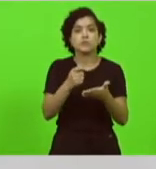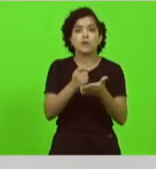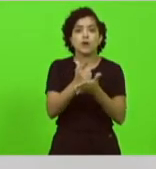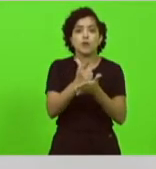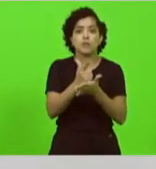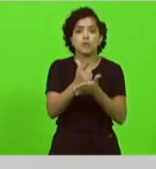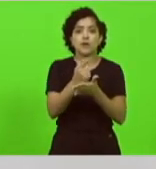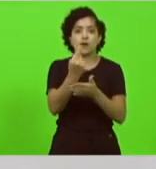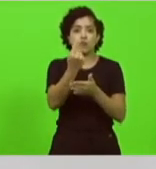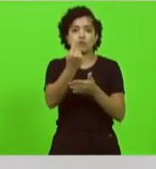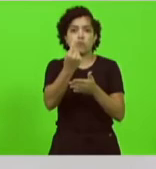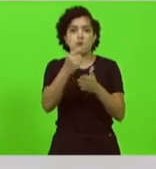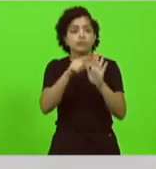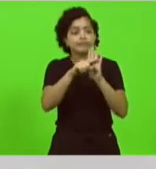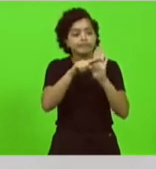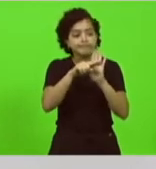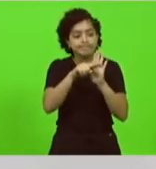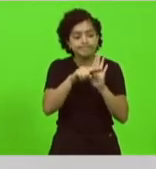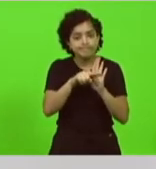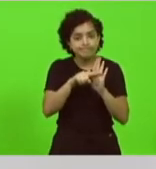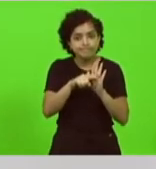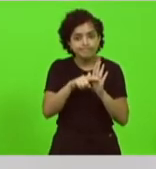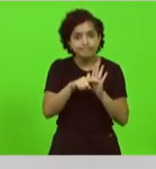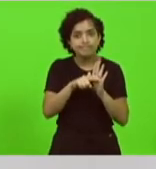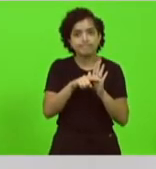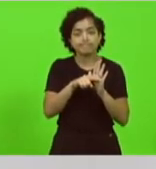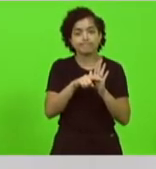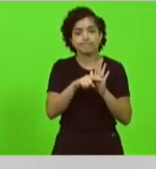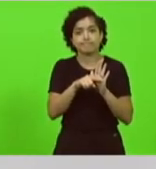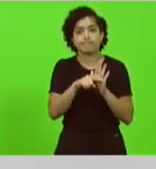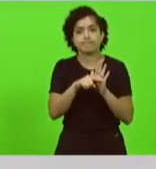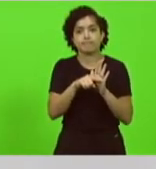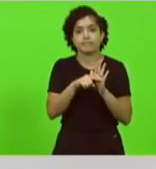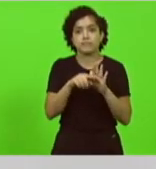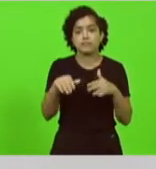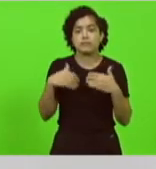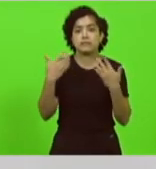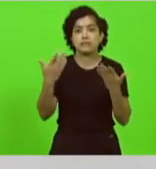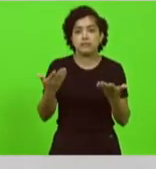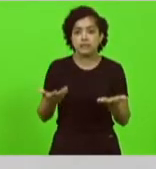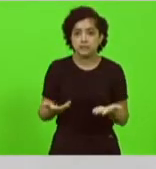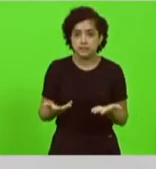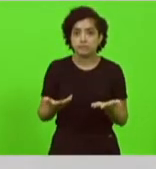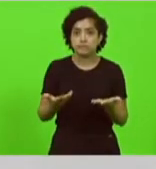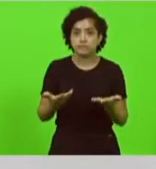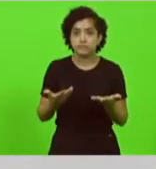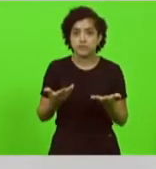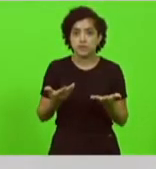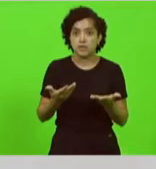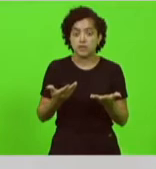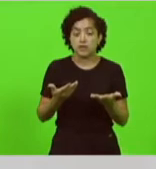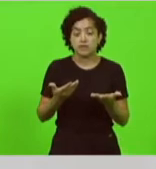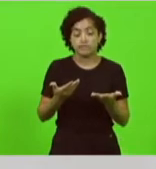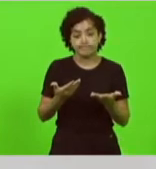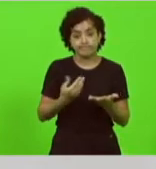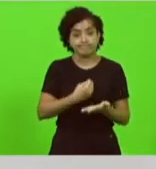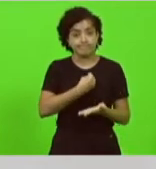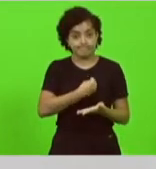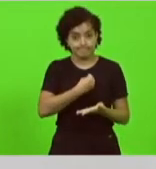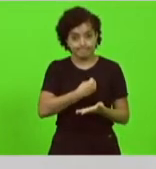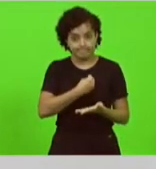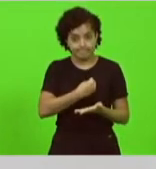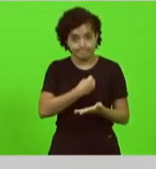agulha para fazer uma biópsia e aí esse paciente vai sobreviver essa vida